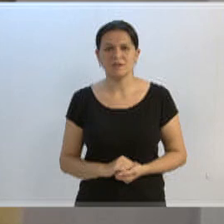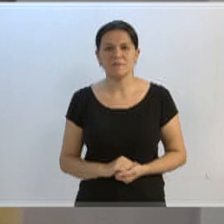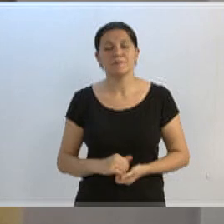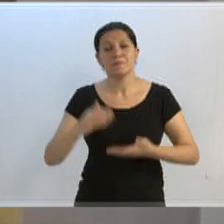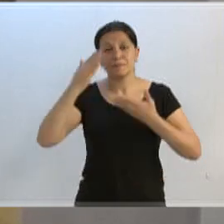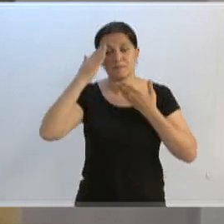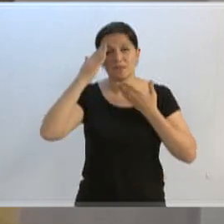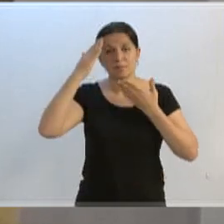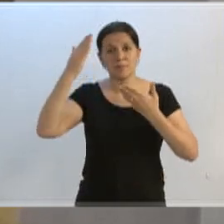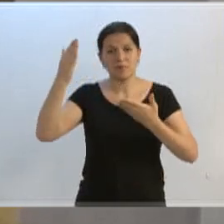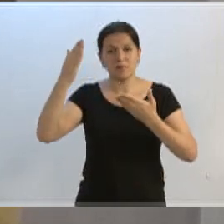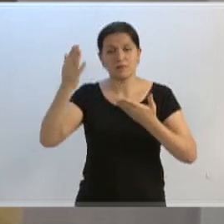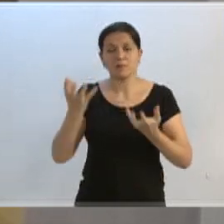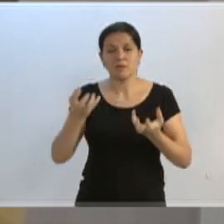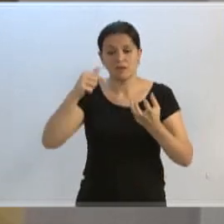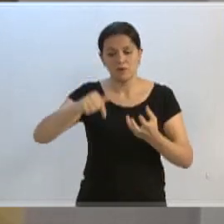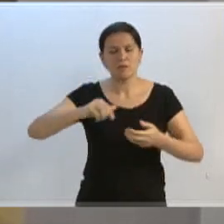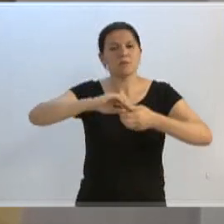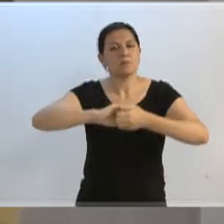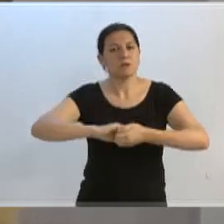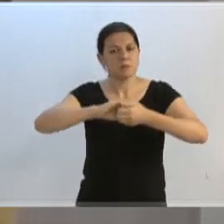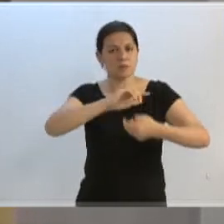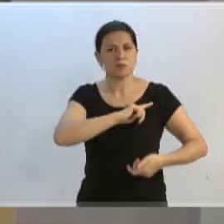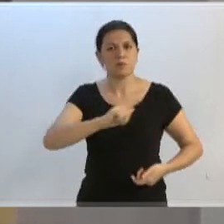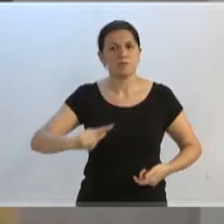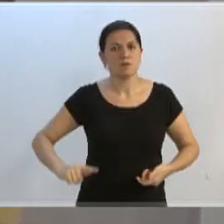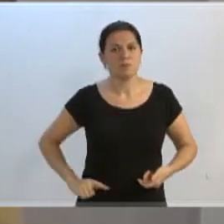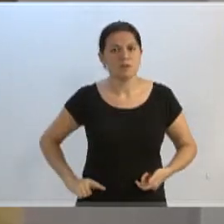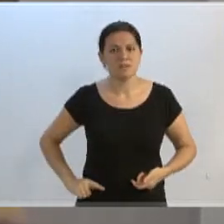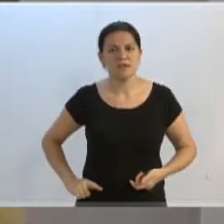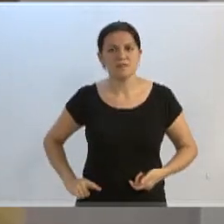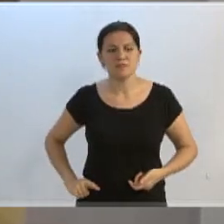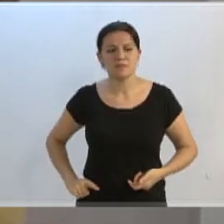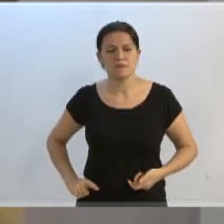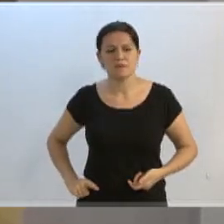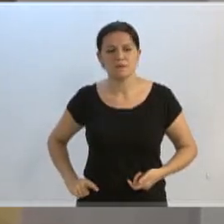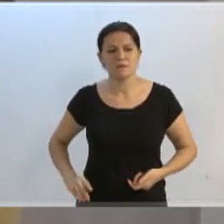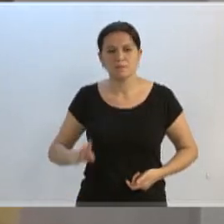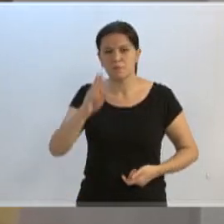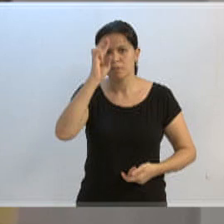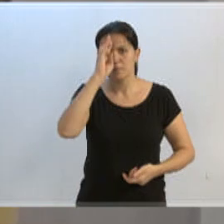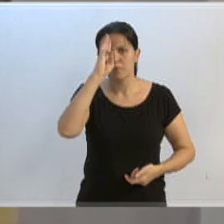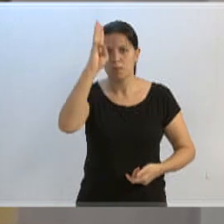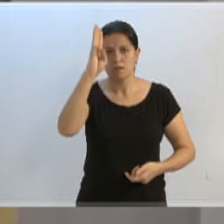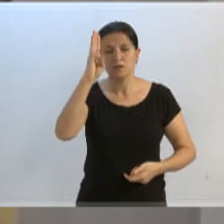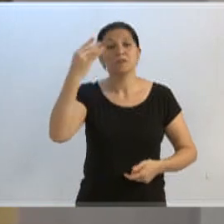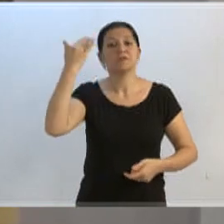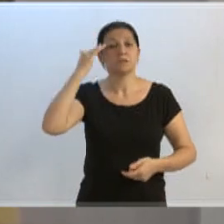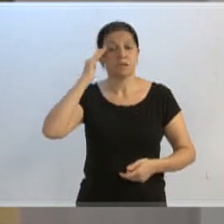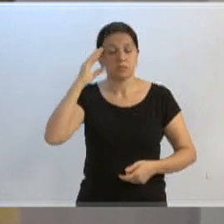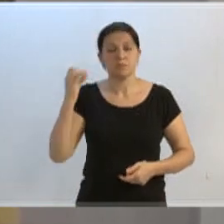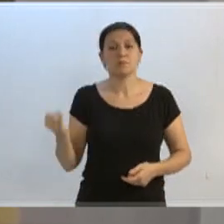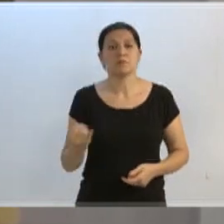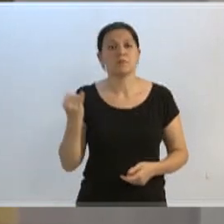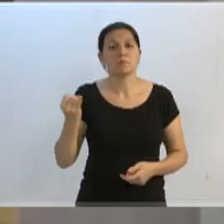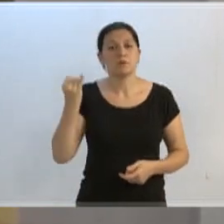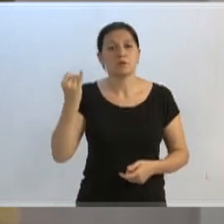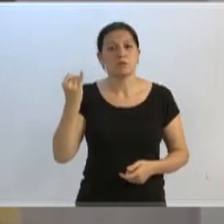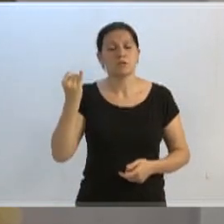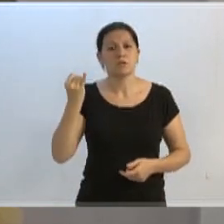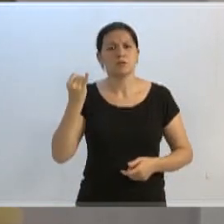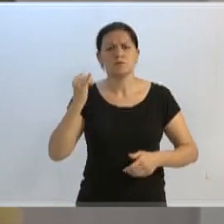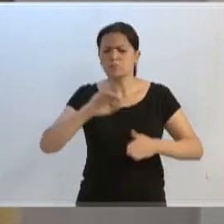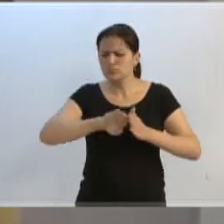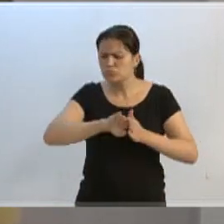Obrigado. Quero aqui parabenizar o governador, comandante Moisés, que realmente entendeu a importância da desburocratização.